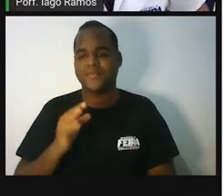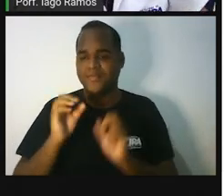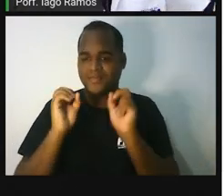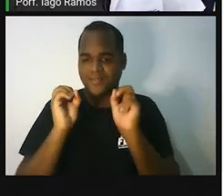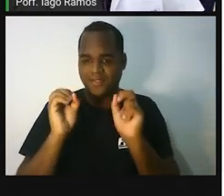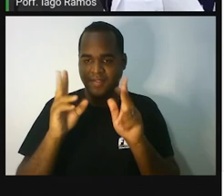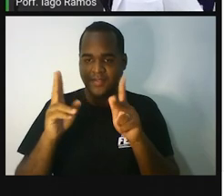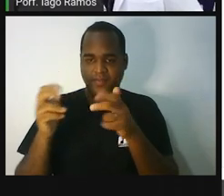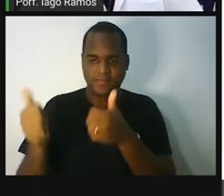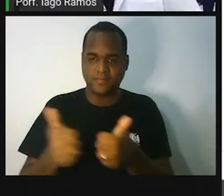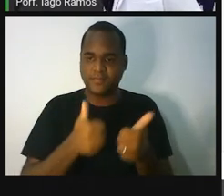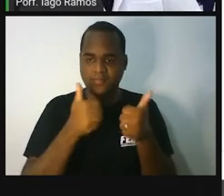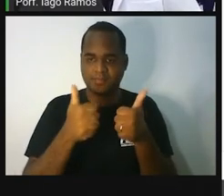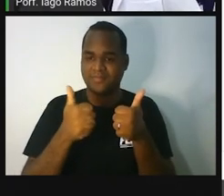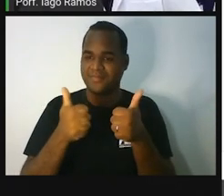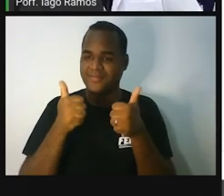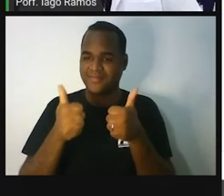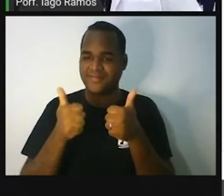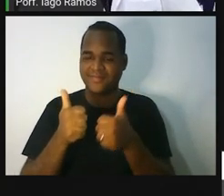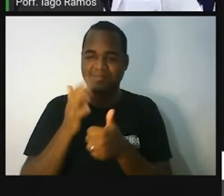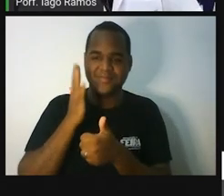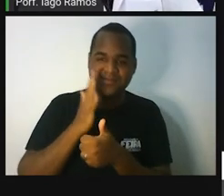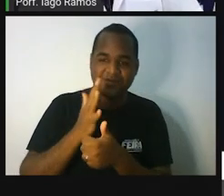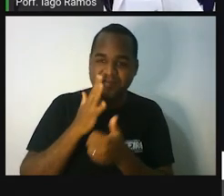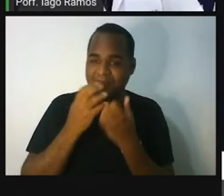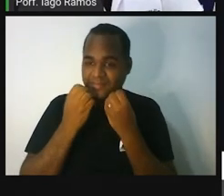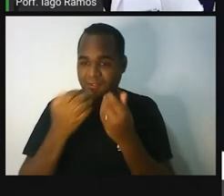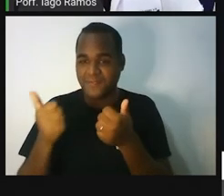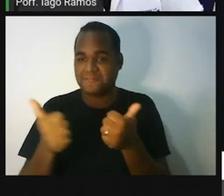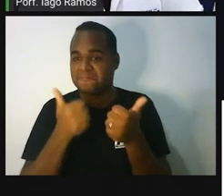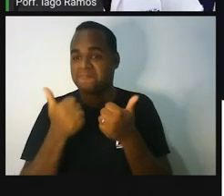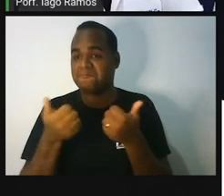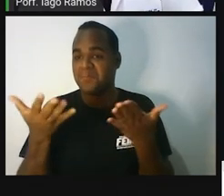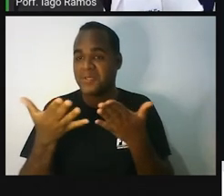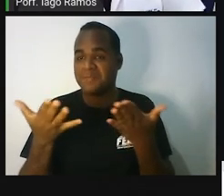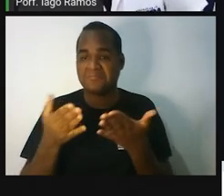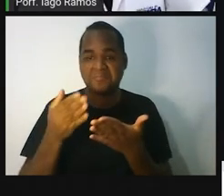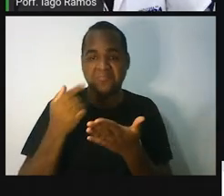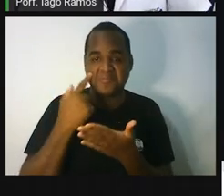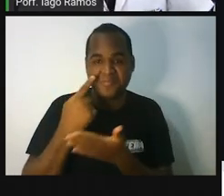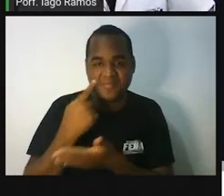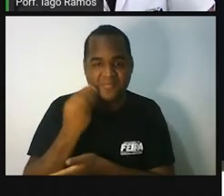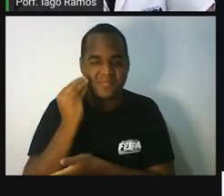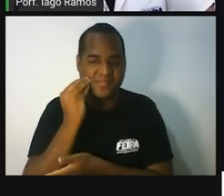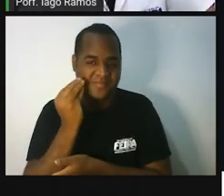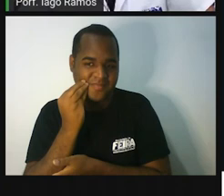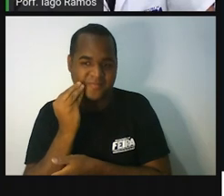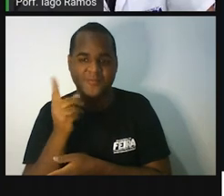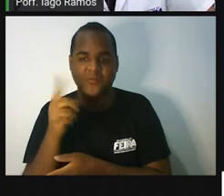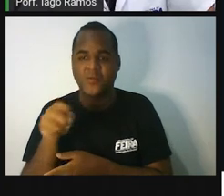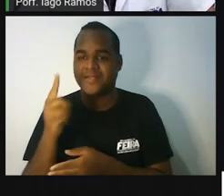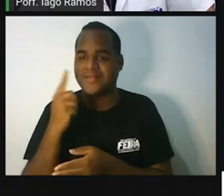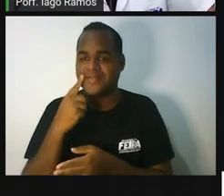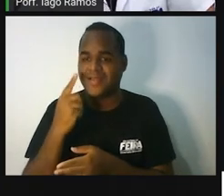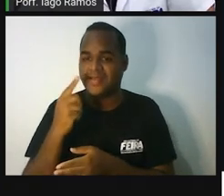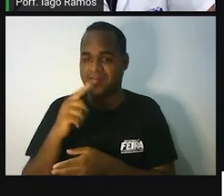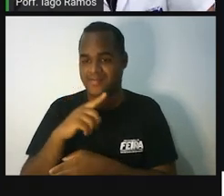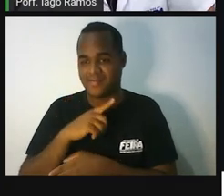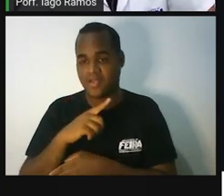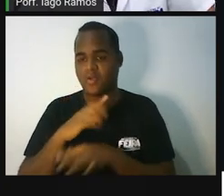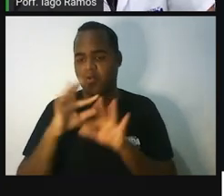Belezinha? Muito bacana. Hein? E é isso aí. Né? A gente chega.